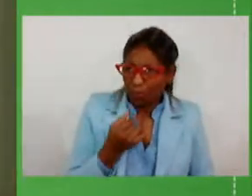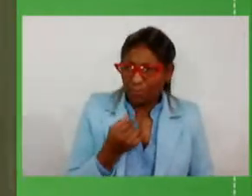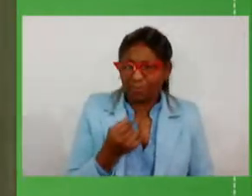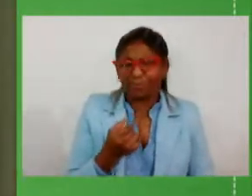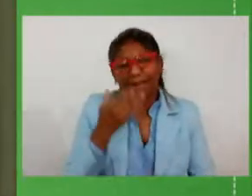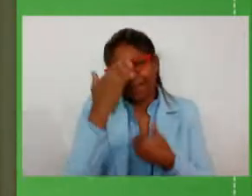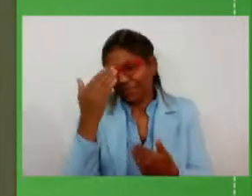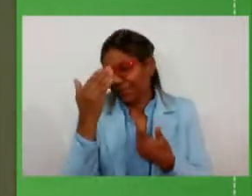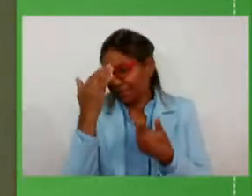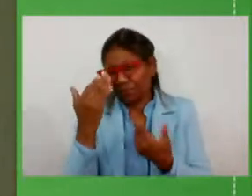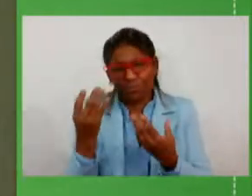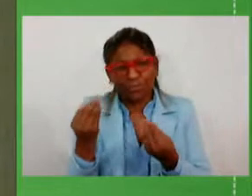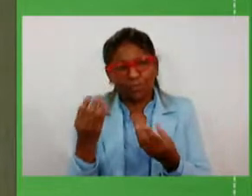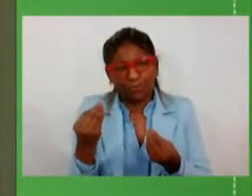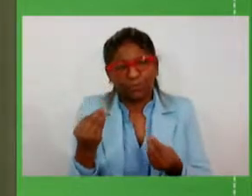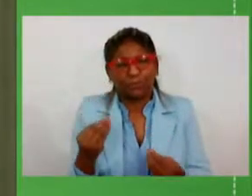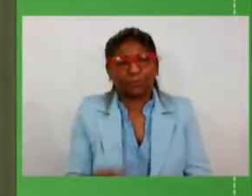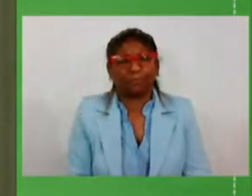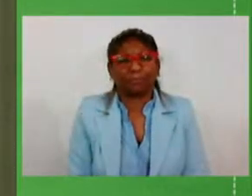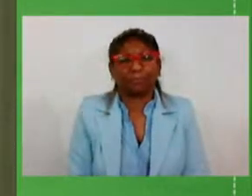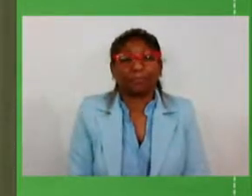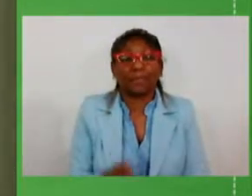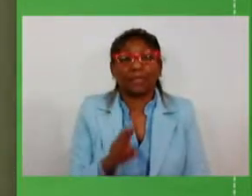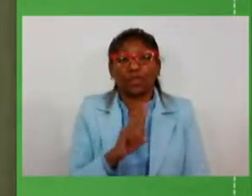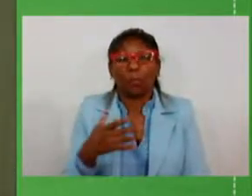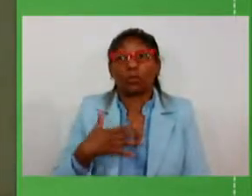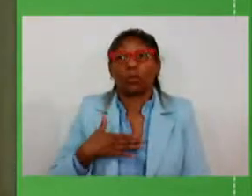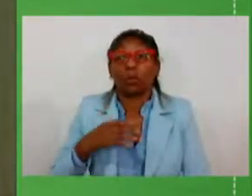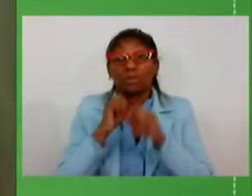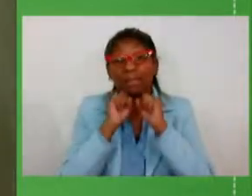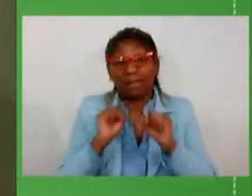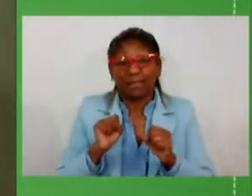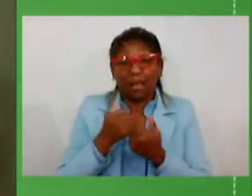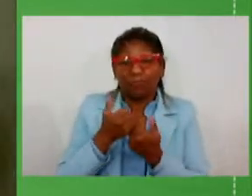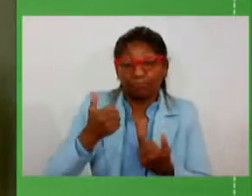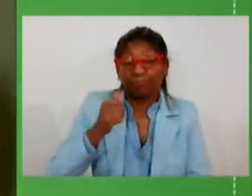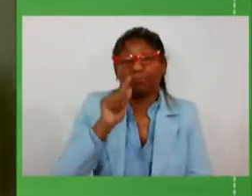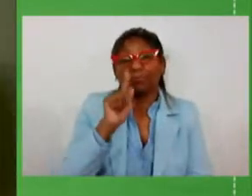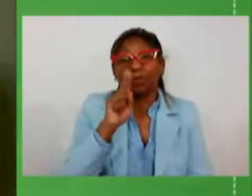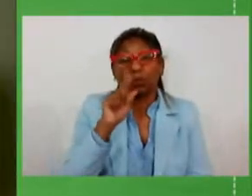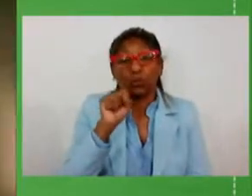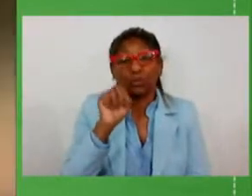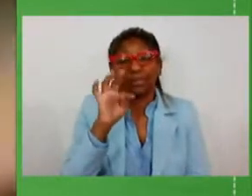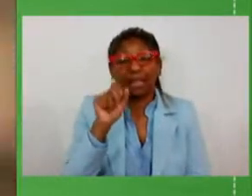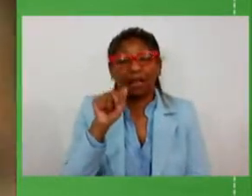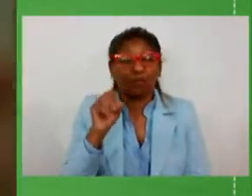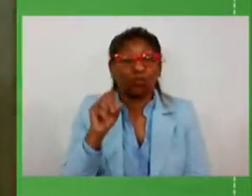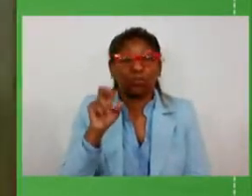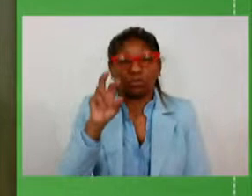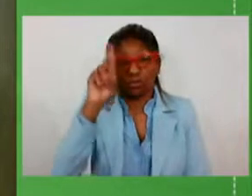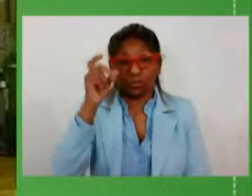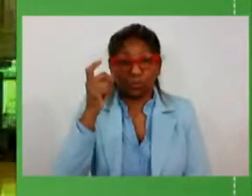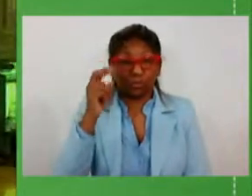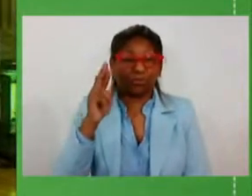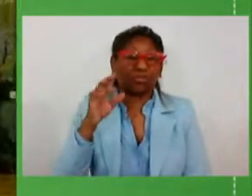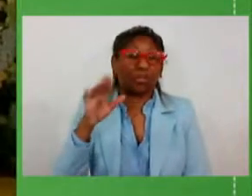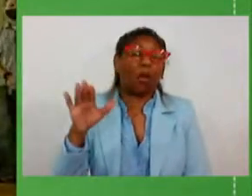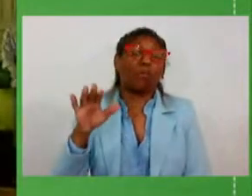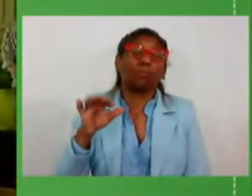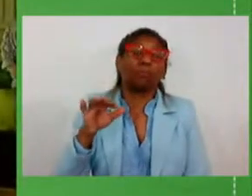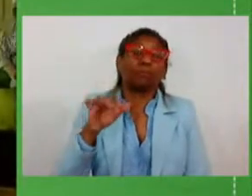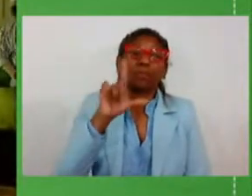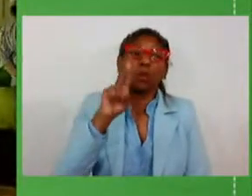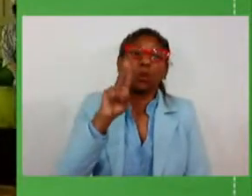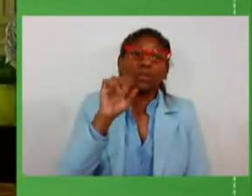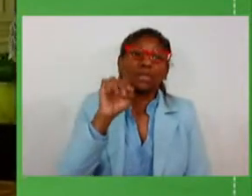se me permitam em nome do meu secretário junto Gustavo e em nome do diretor-geral Luciano Faustino que tem